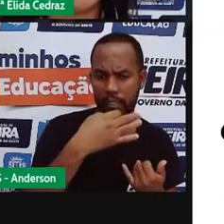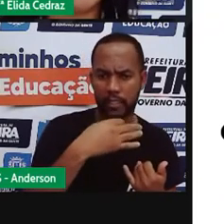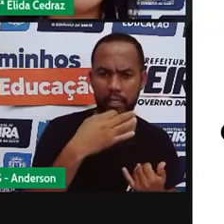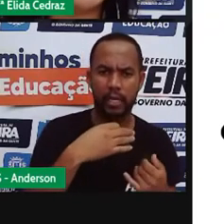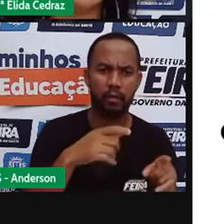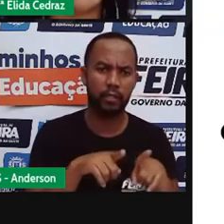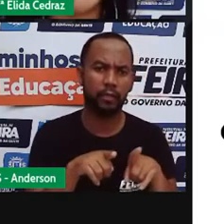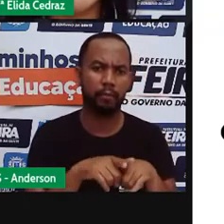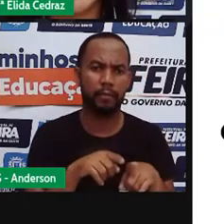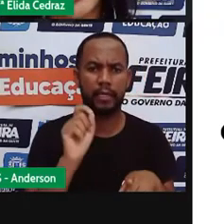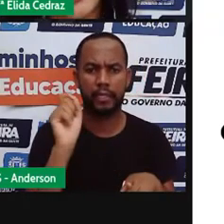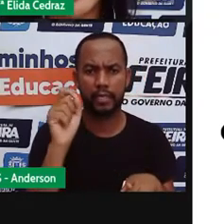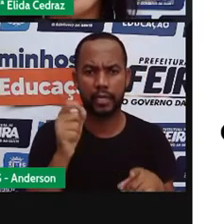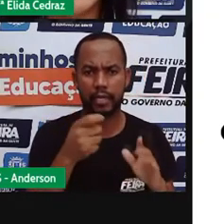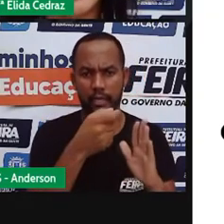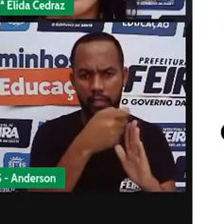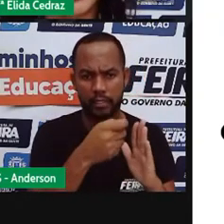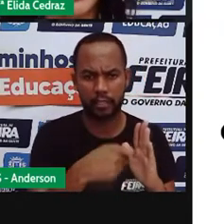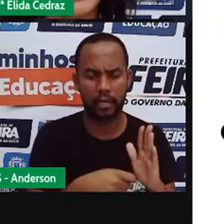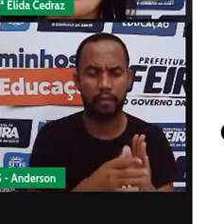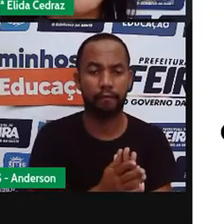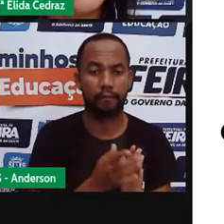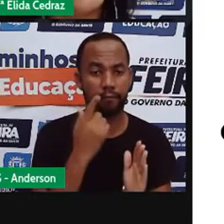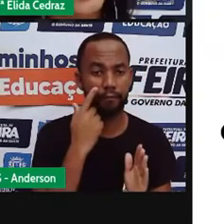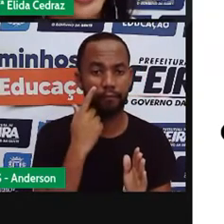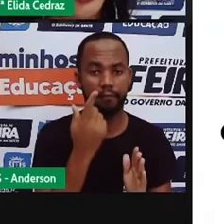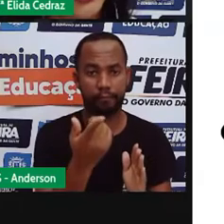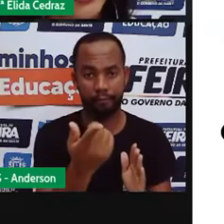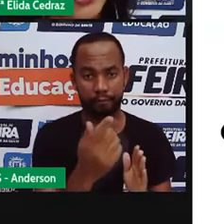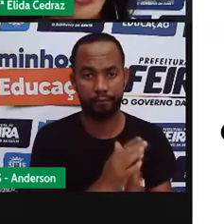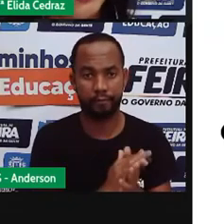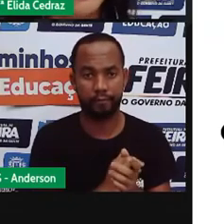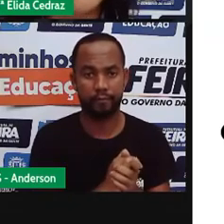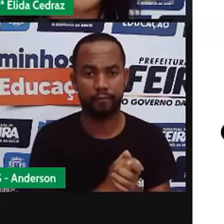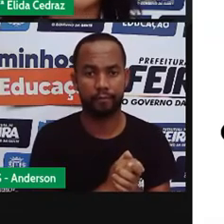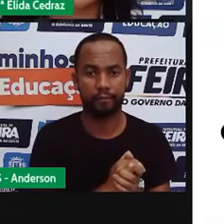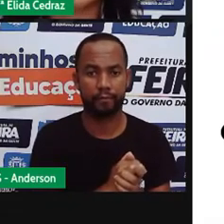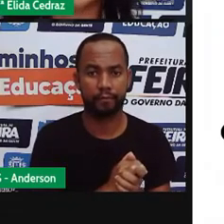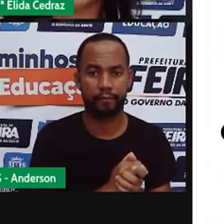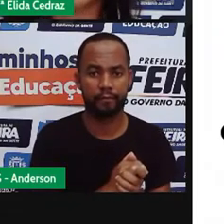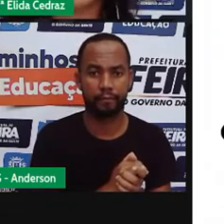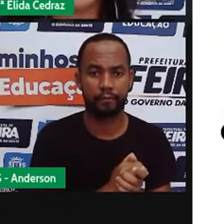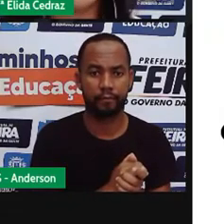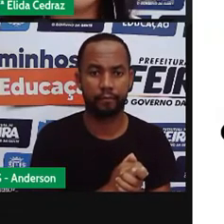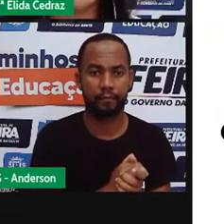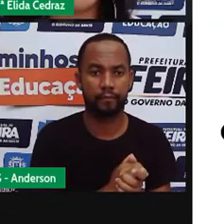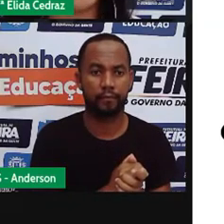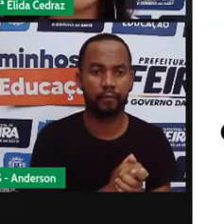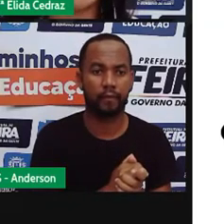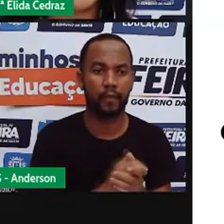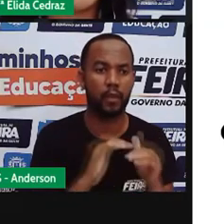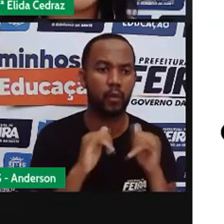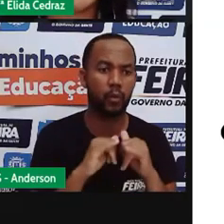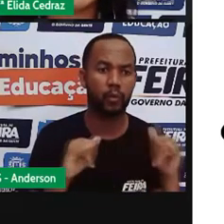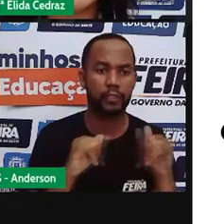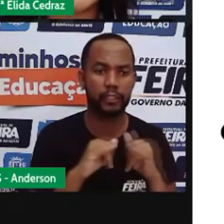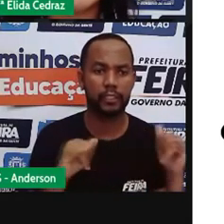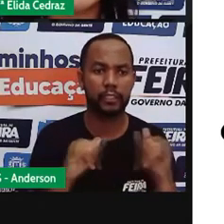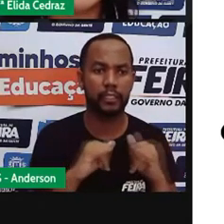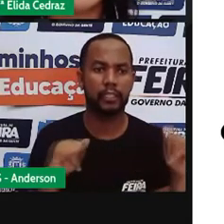escreve. São as charges, as tirinhas e os cartões. E os noticiosos,